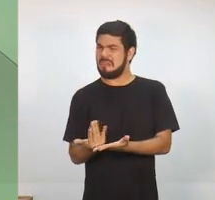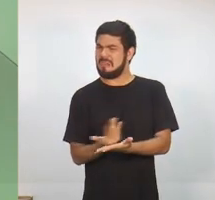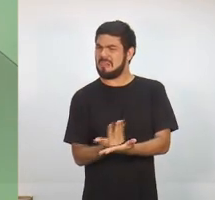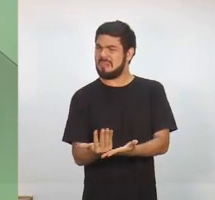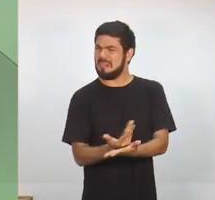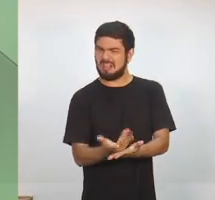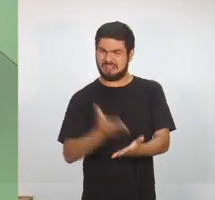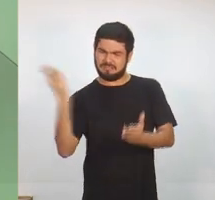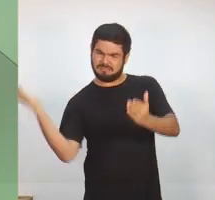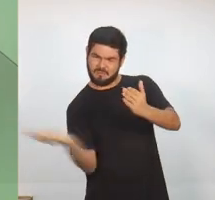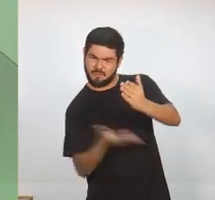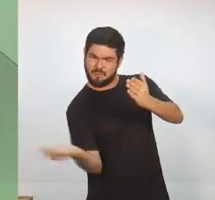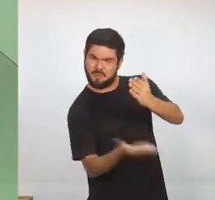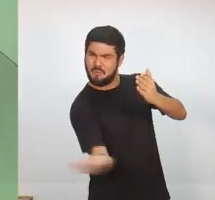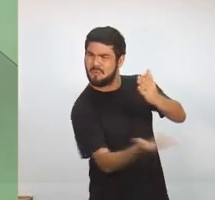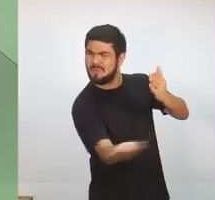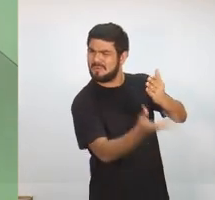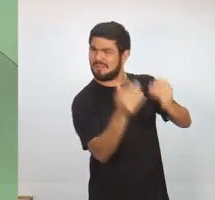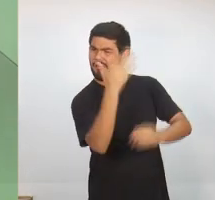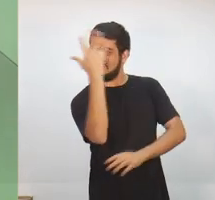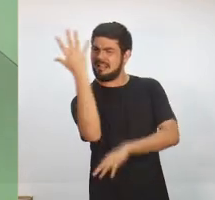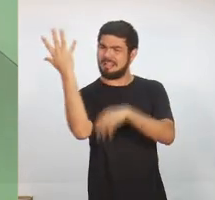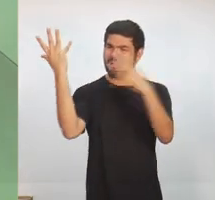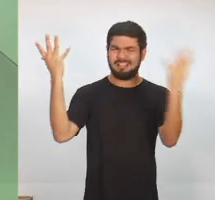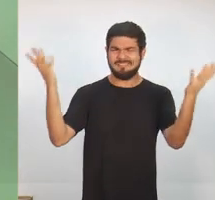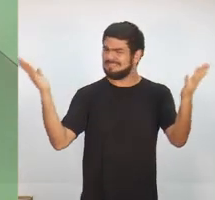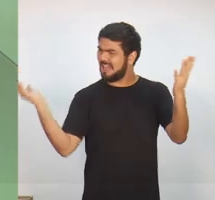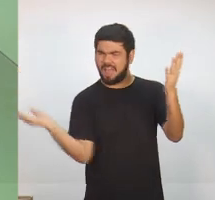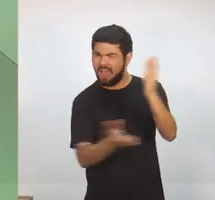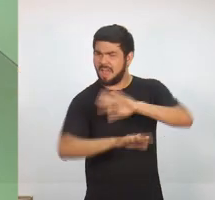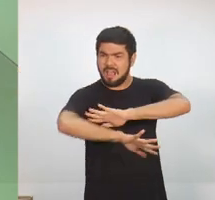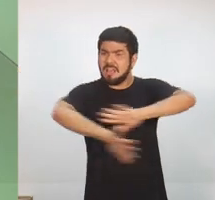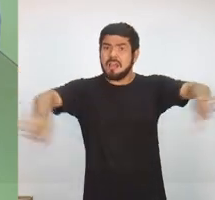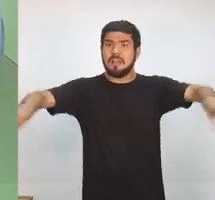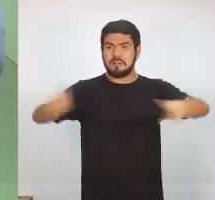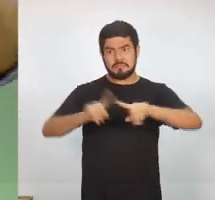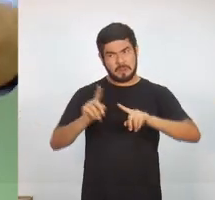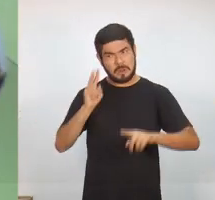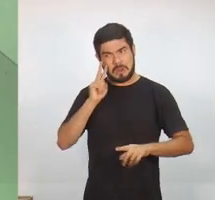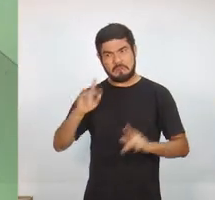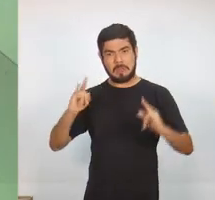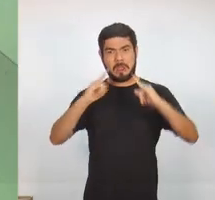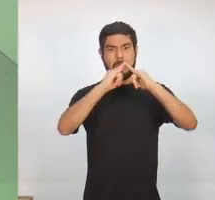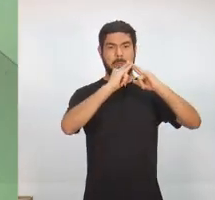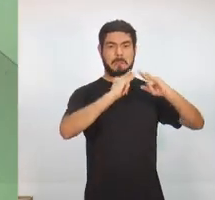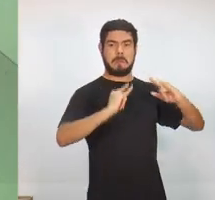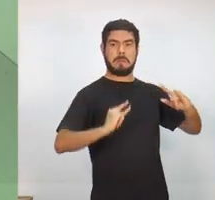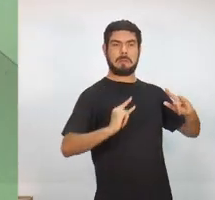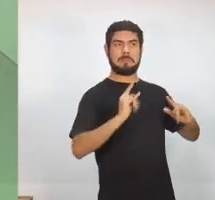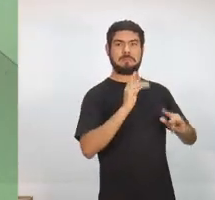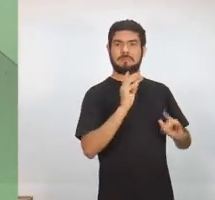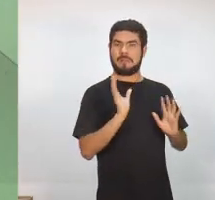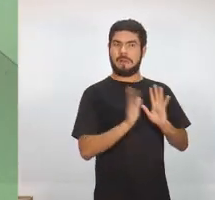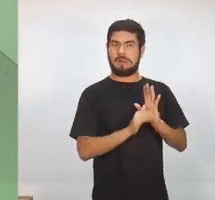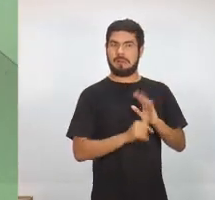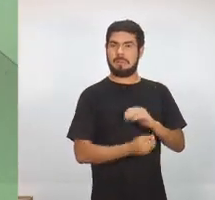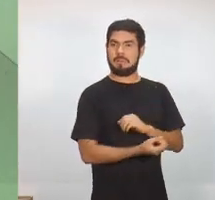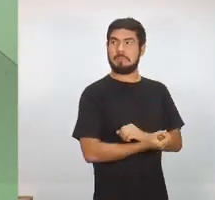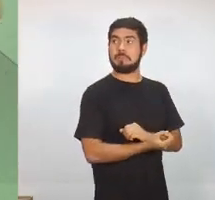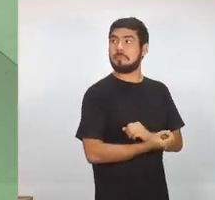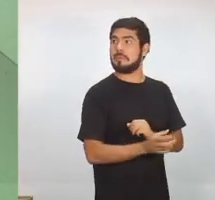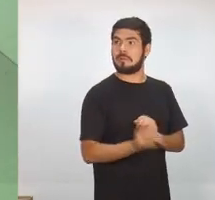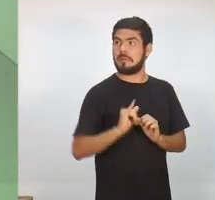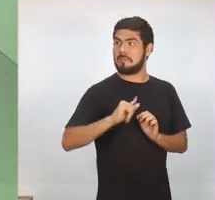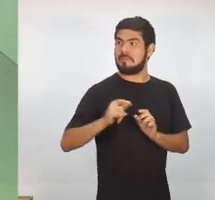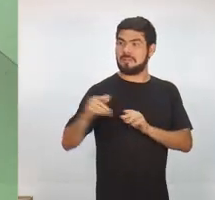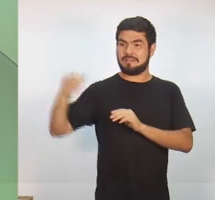está na muralha, porque hoje o bandido está montando acampamento a 100 metros da muralha. O bandido está jogando bomba